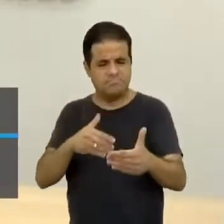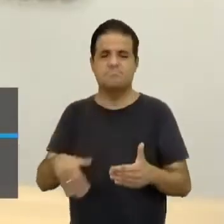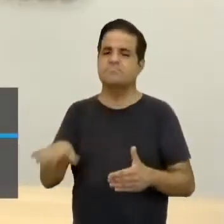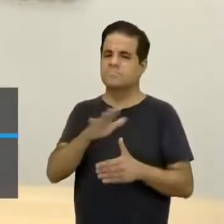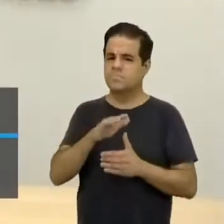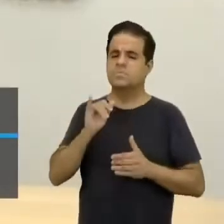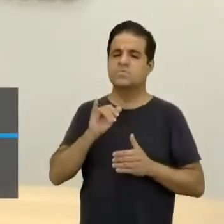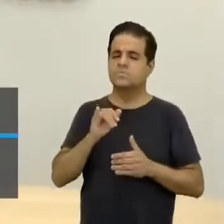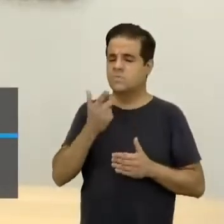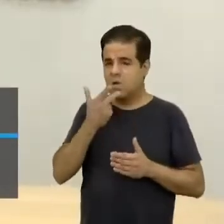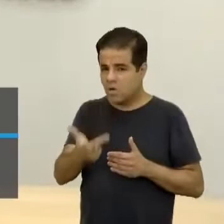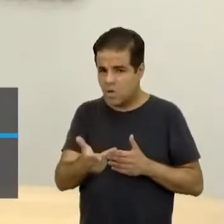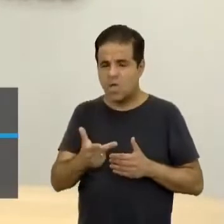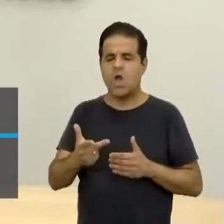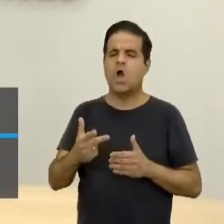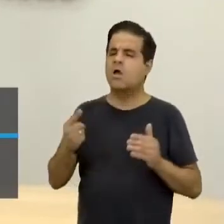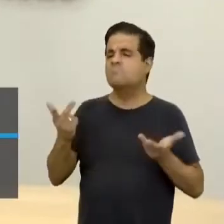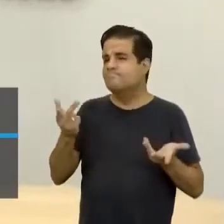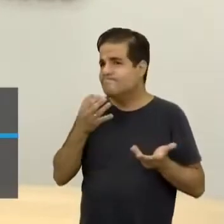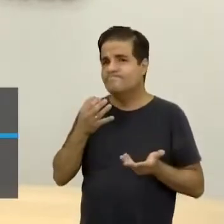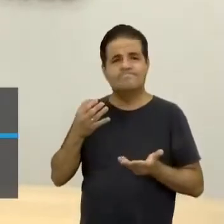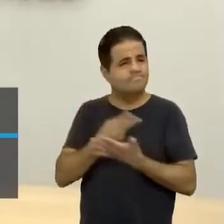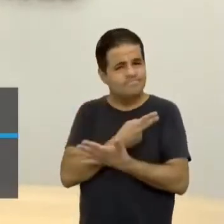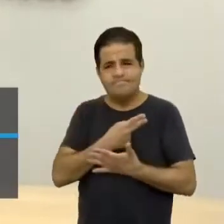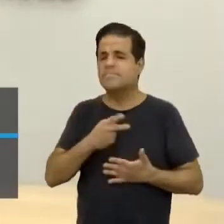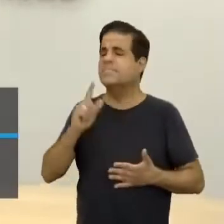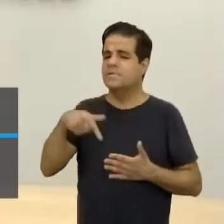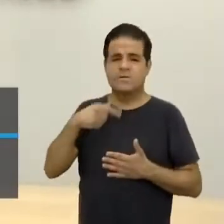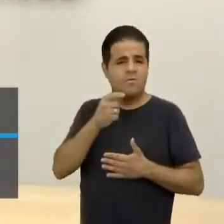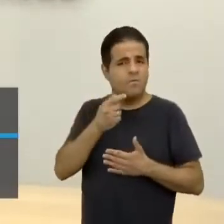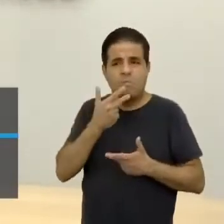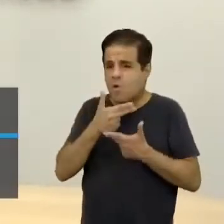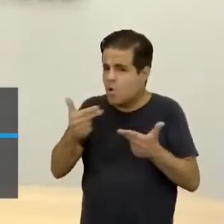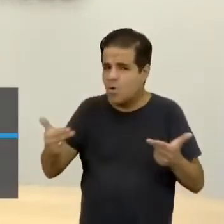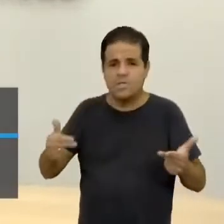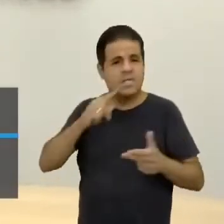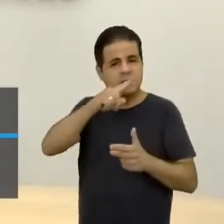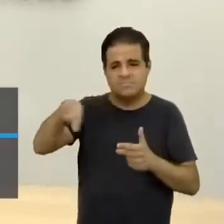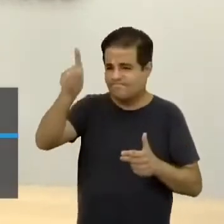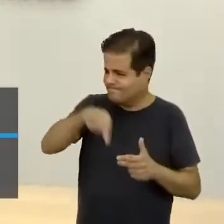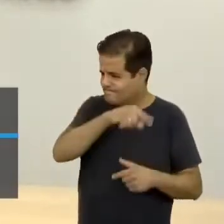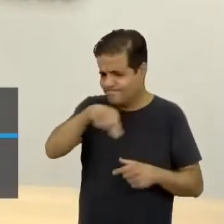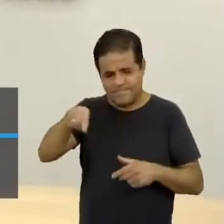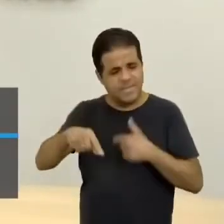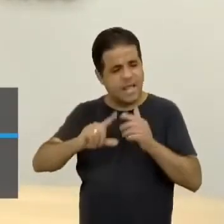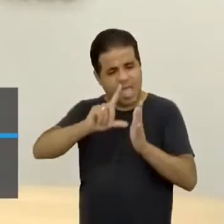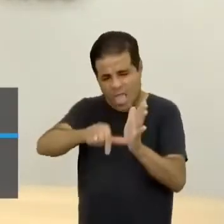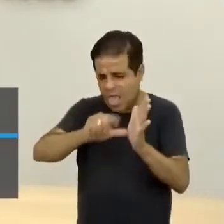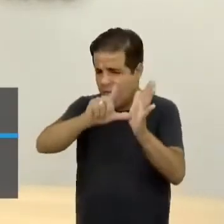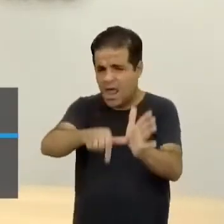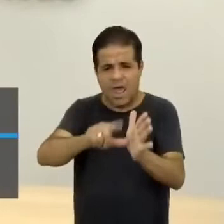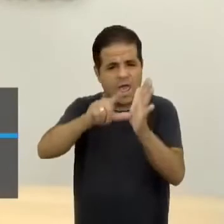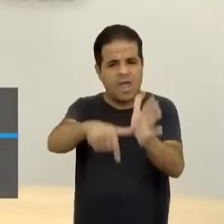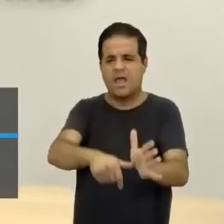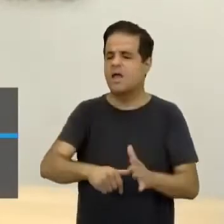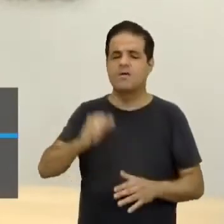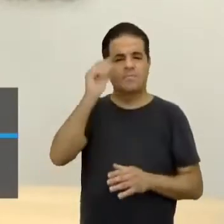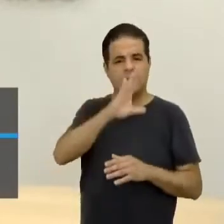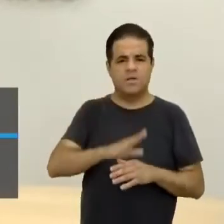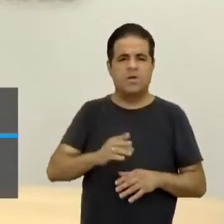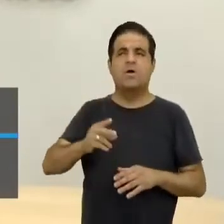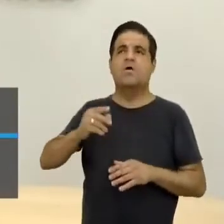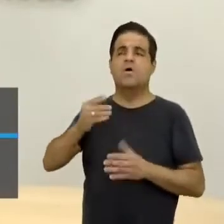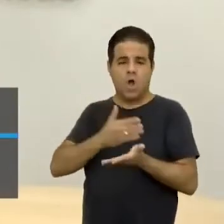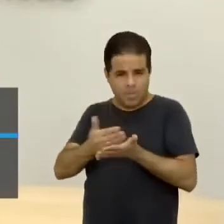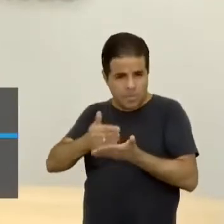altamente injusta do ponto de vista social, foi algo sempre adiado no Brasil. Não é de ontem, não é